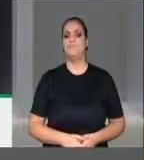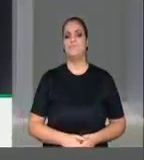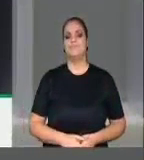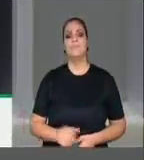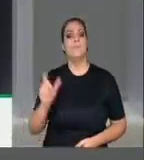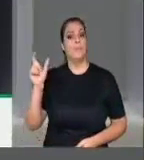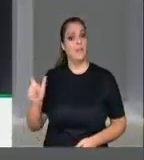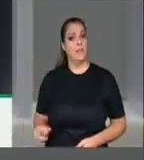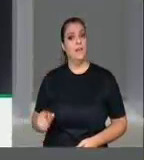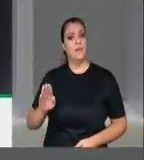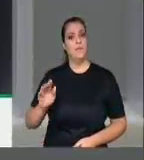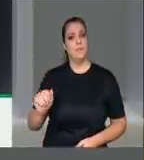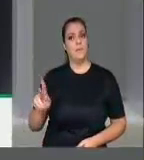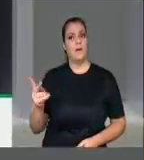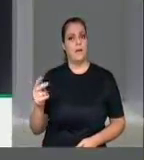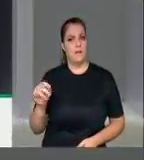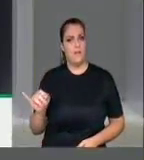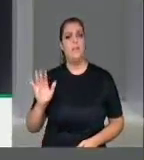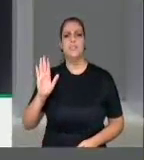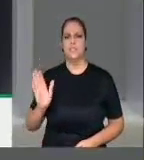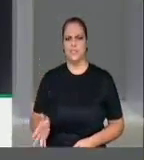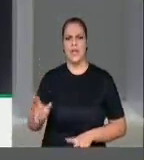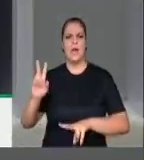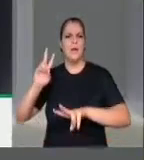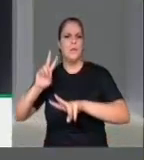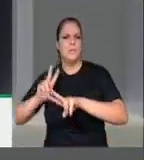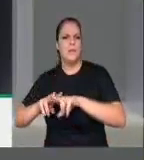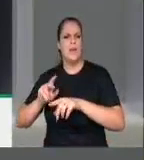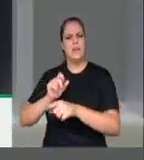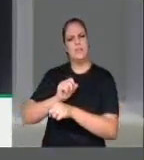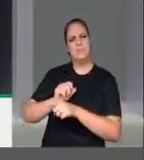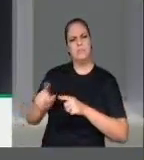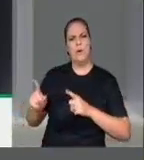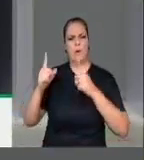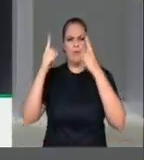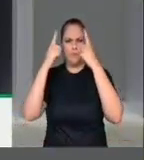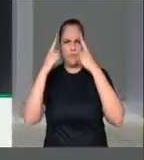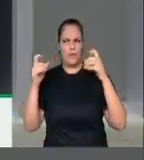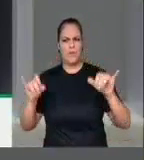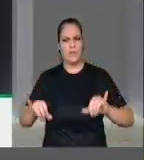vida, marcada por prisão, exílio e violência,